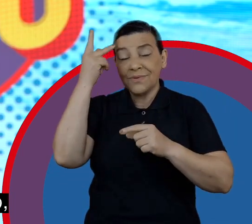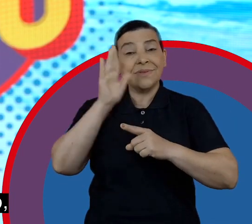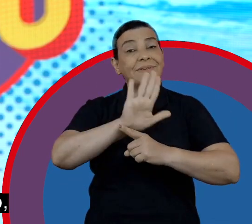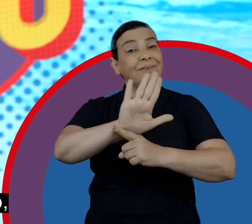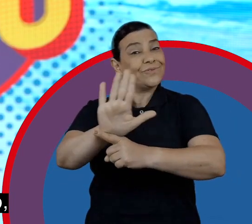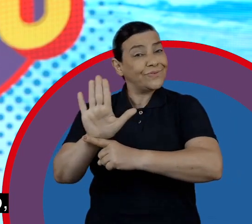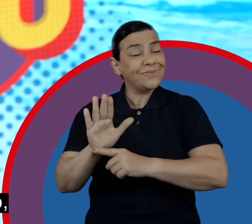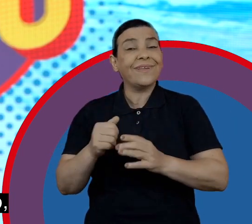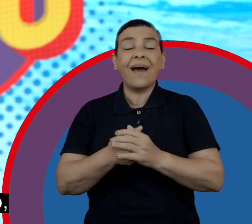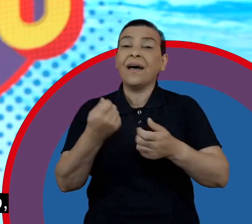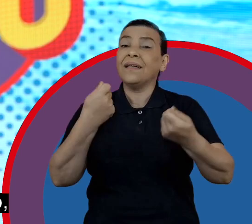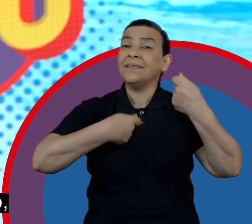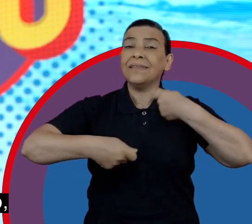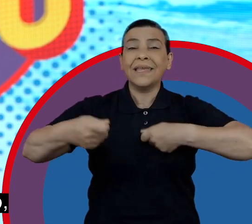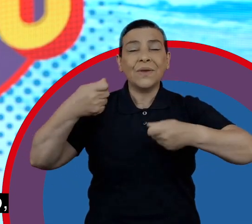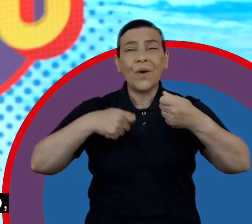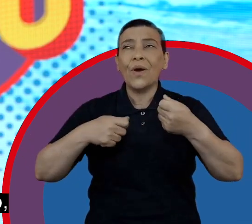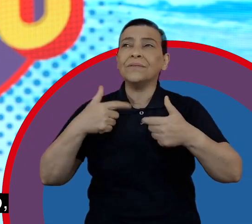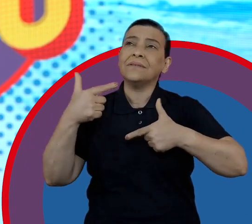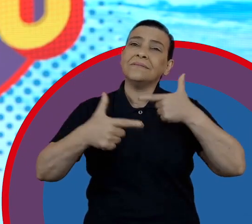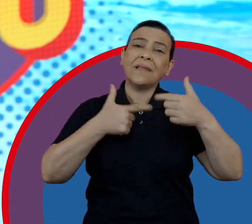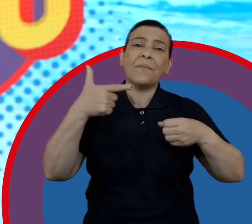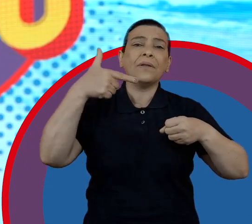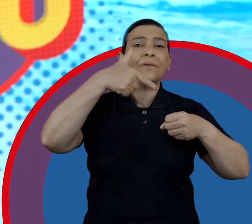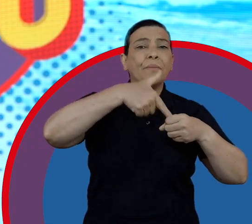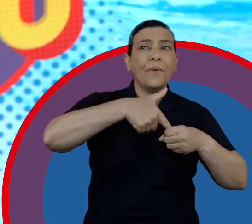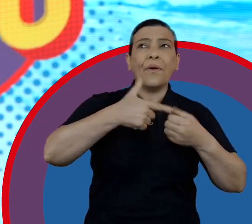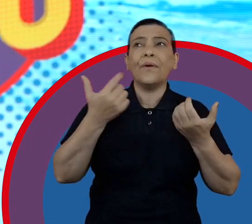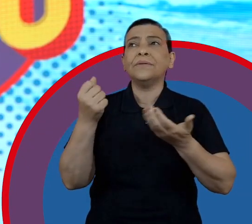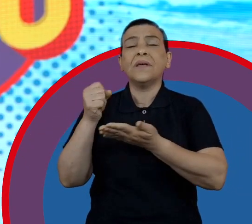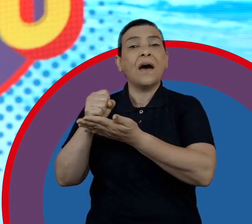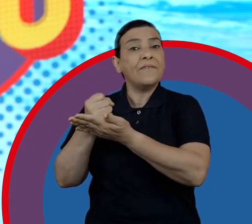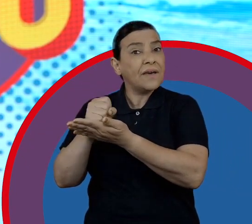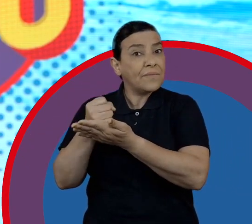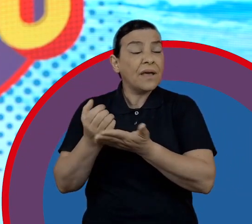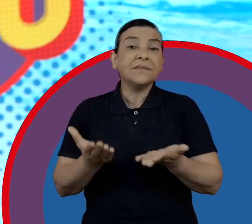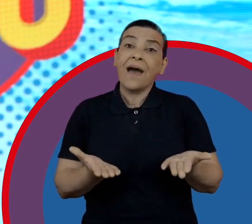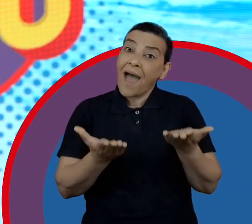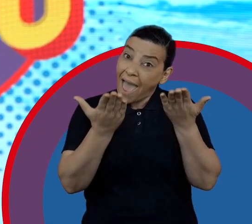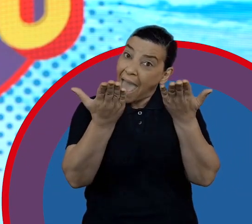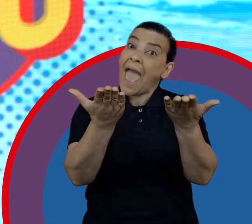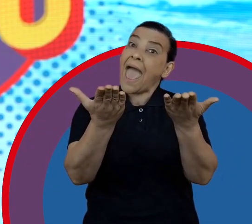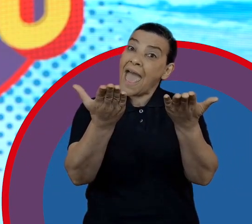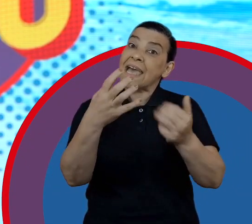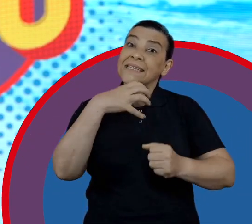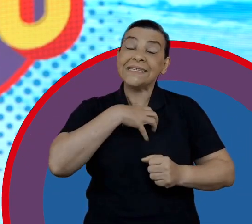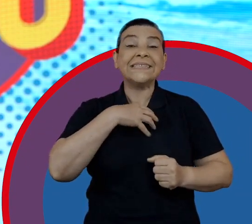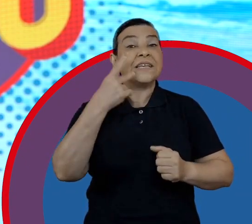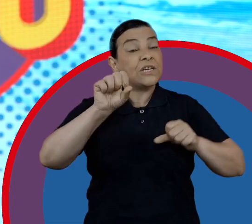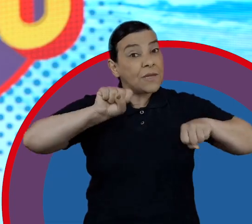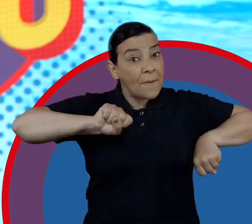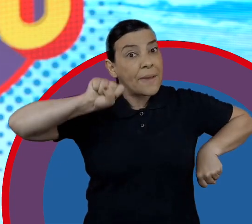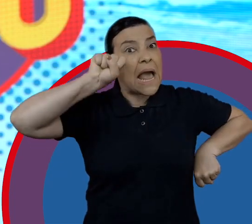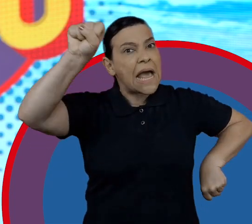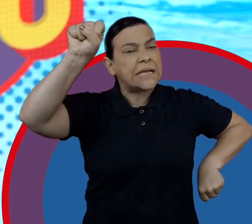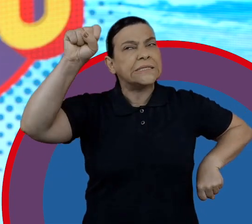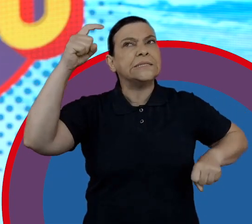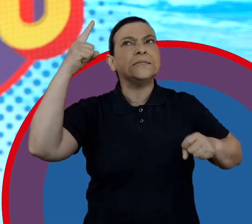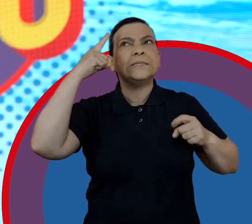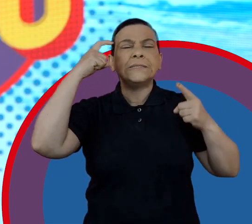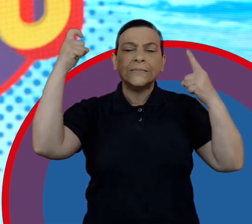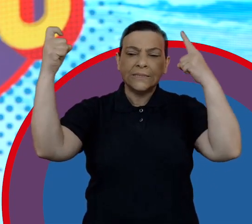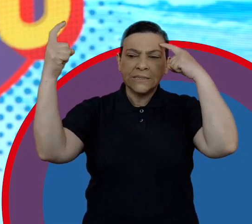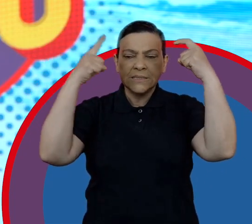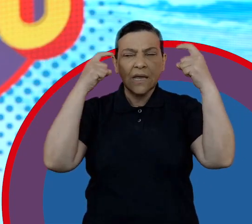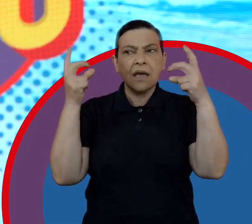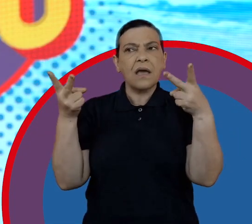Então, quando a gente olha para o nosso negócio, eu trabalho no poço, eu trabalho na drogaria, é aí que entra o super-herói, a criatividade